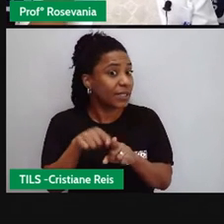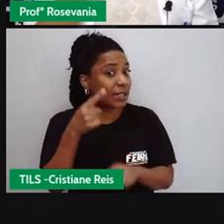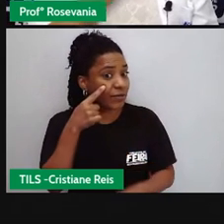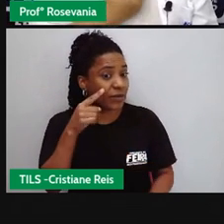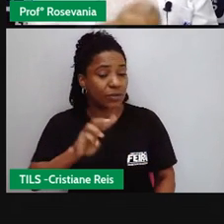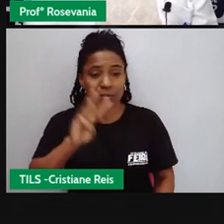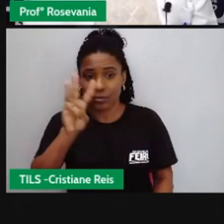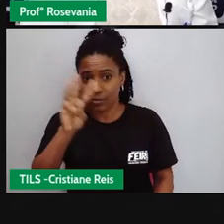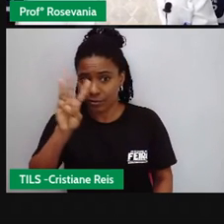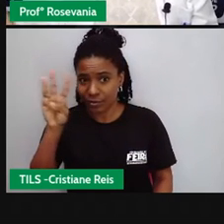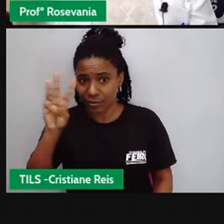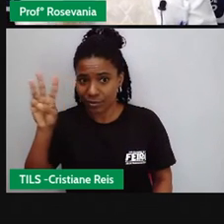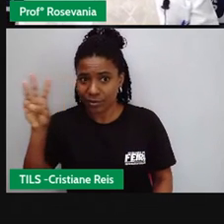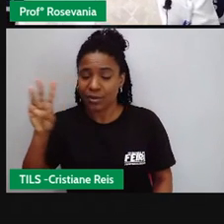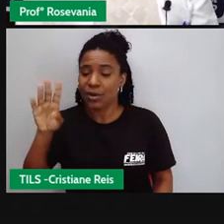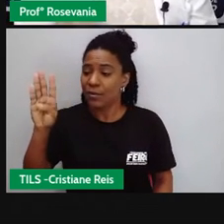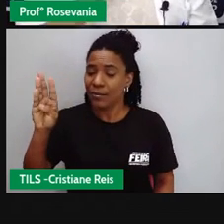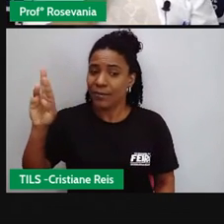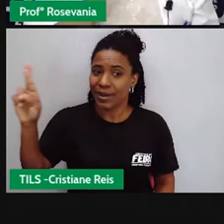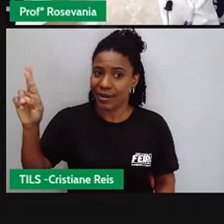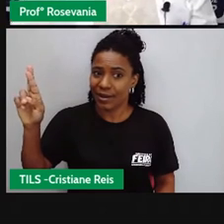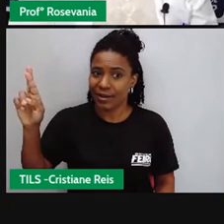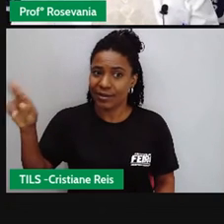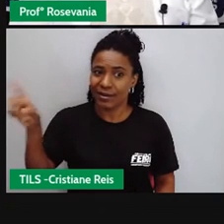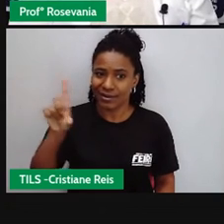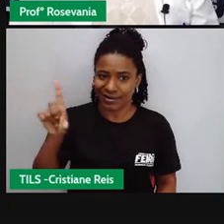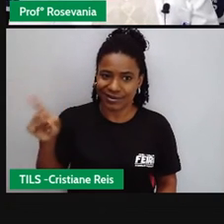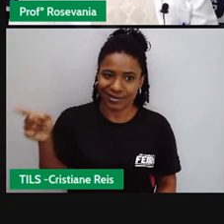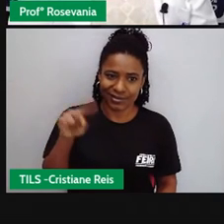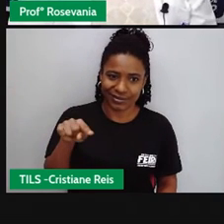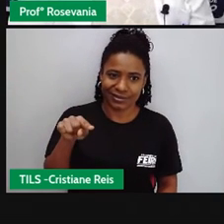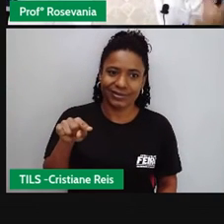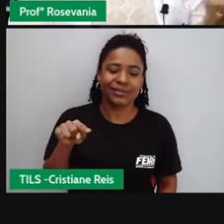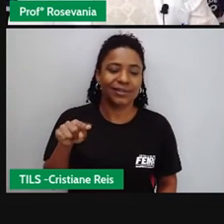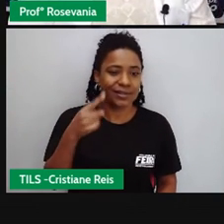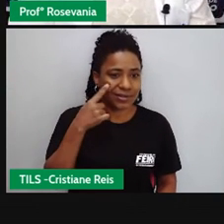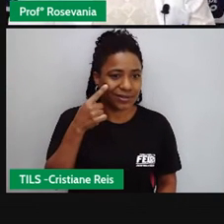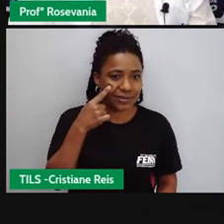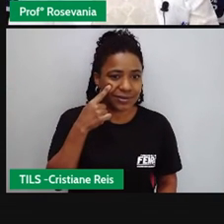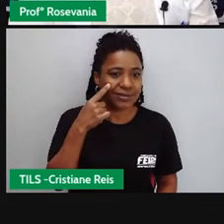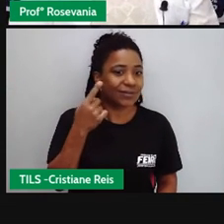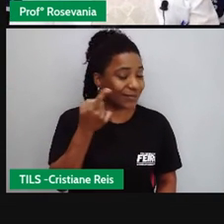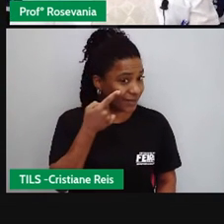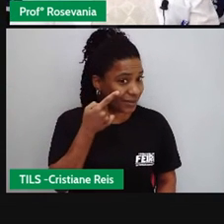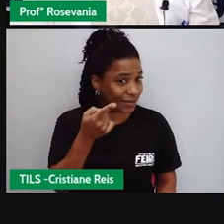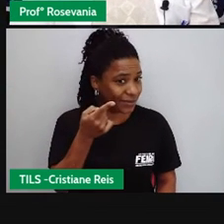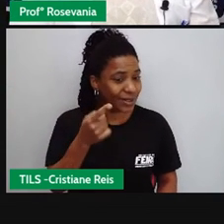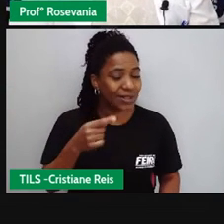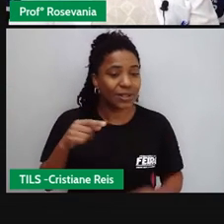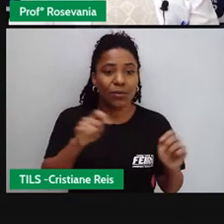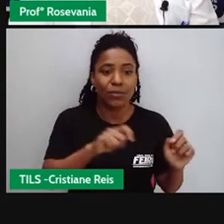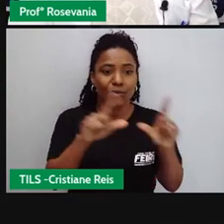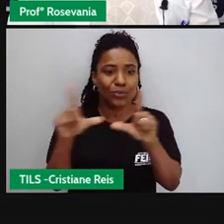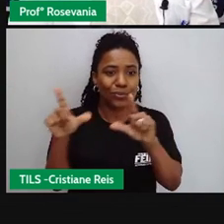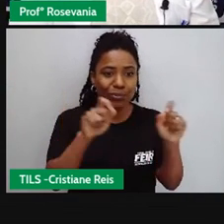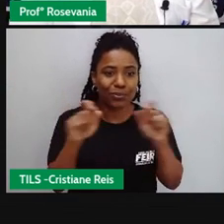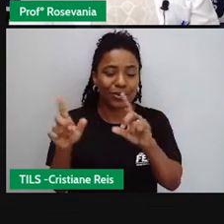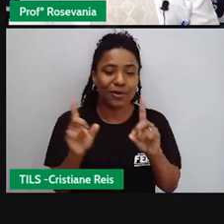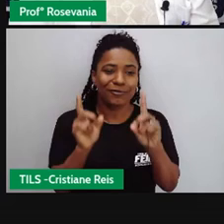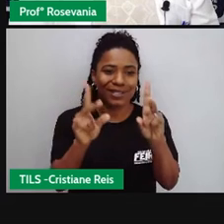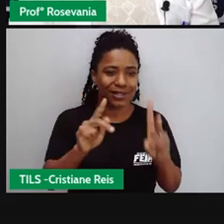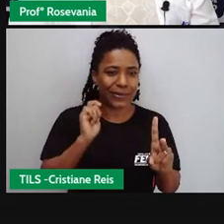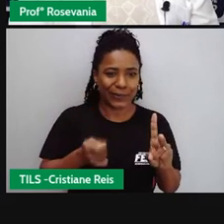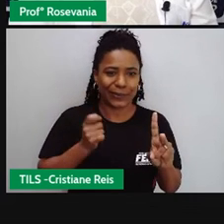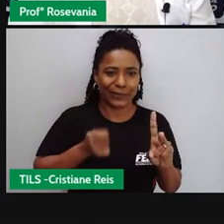às vezes o BR vem antes, foi o caso até que chamou a atenção das páginas de leilões. Então, tem o